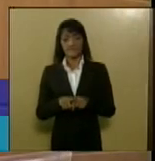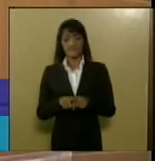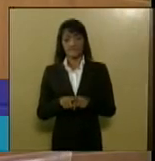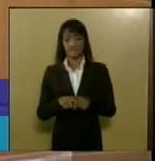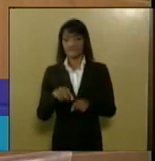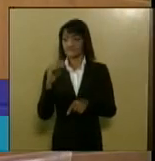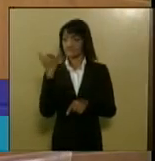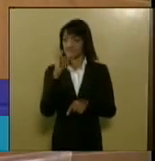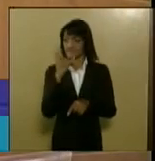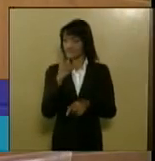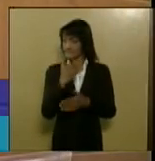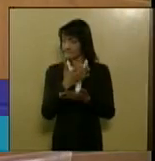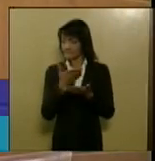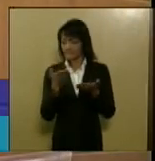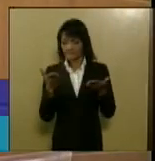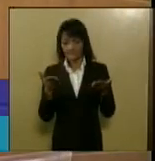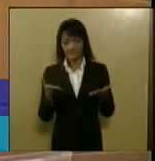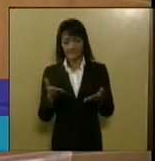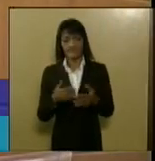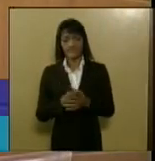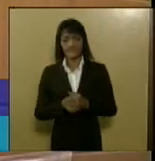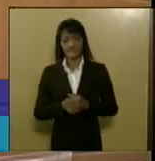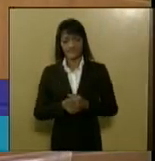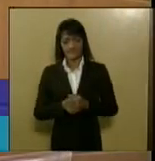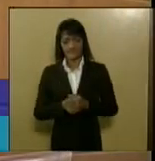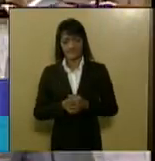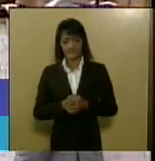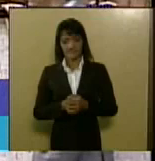energia fotovoltaica. Obrigado, Sr. Presidente.